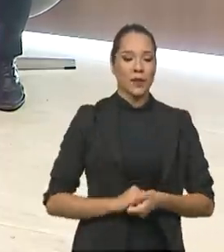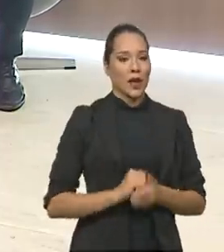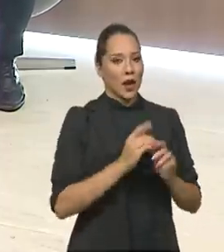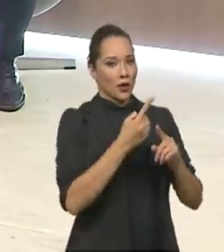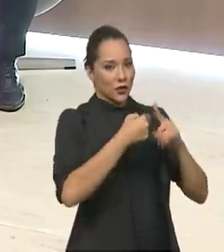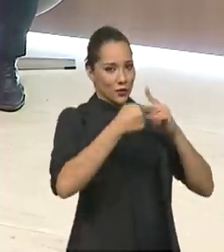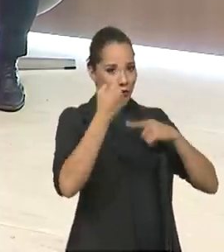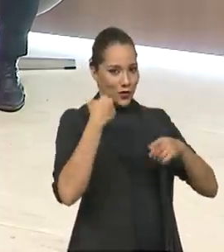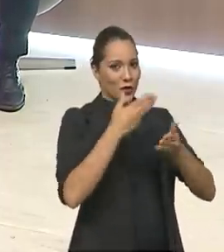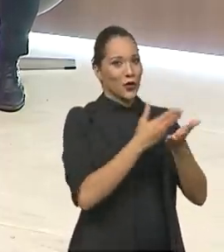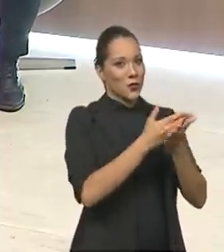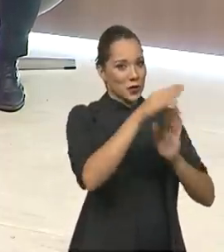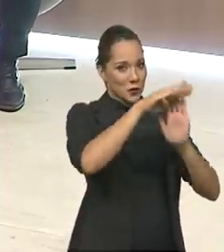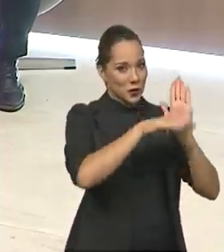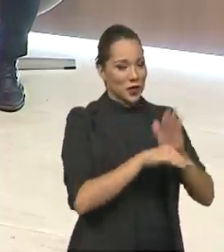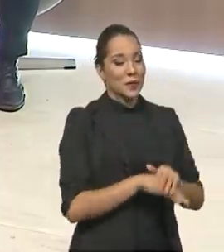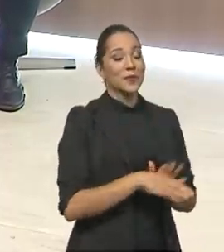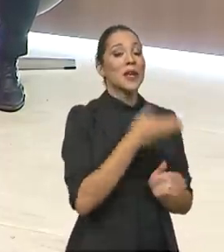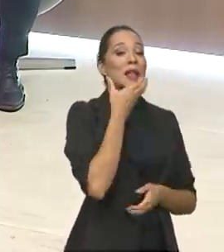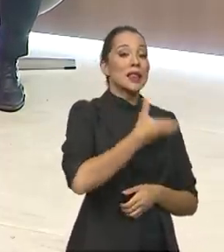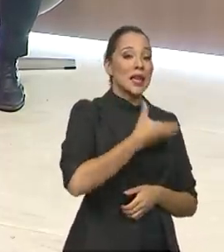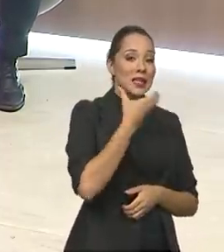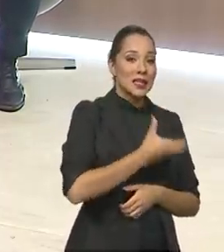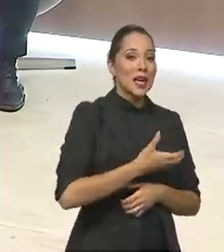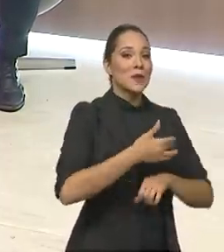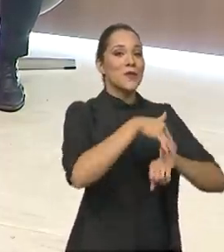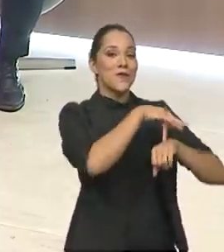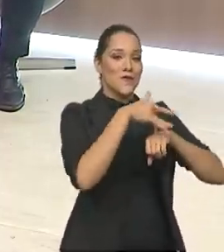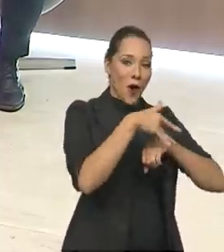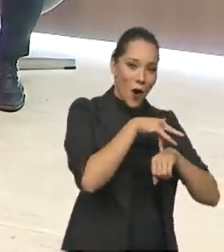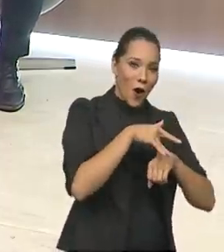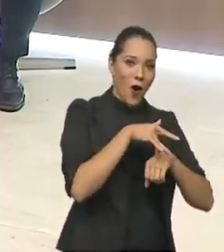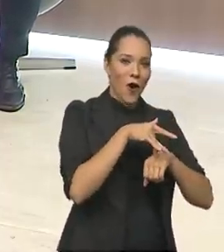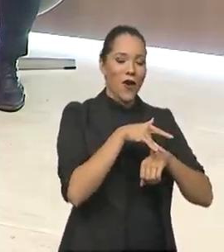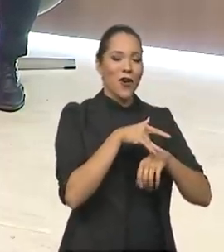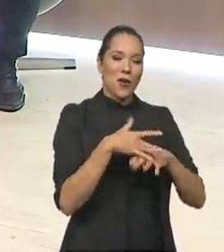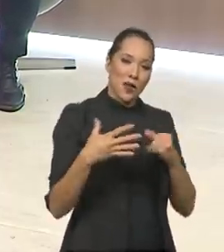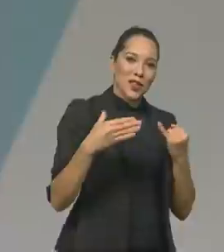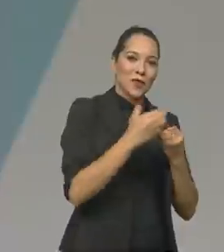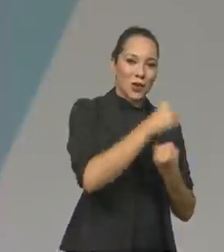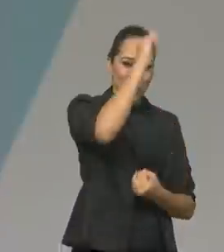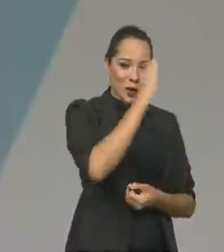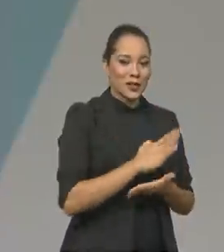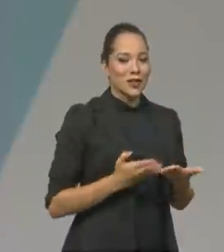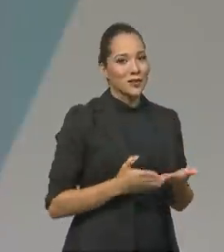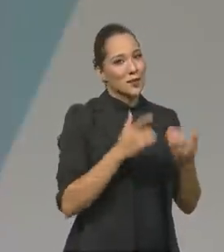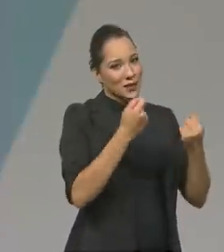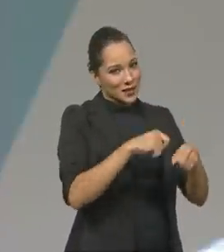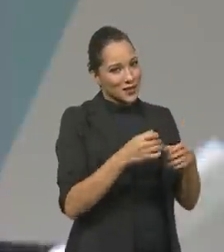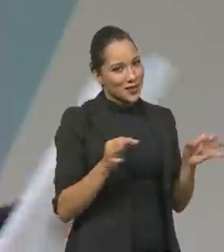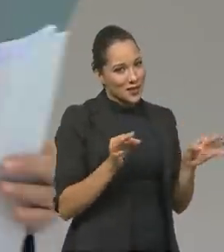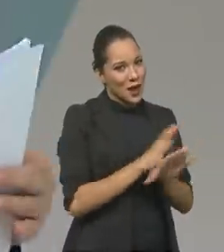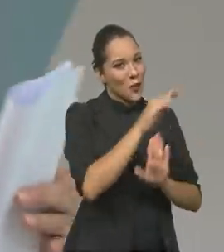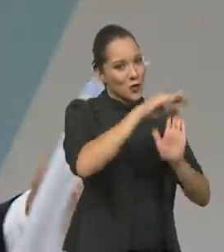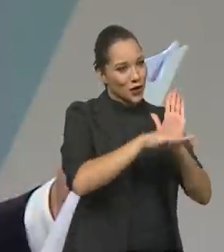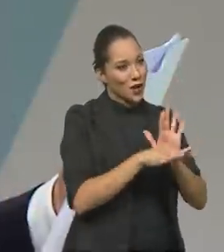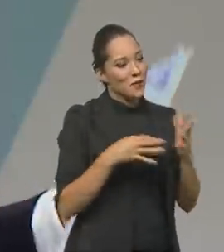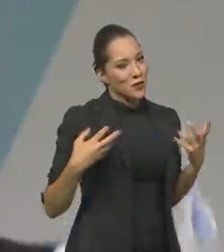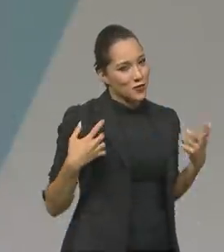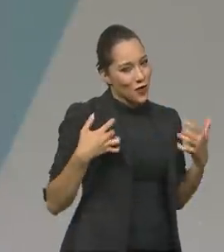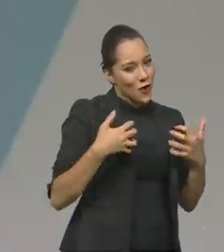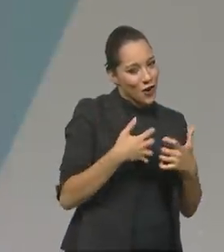começo do programa, dezembro, forró, patrimônio imaterial do Brasil, só precisa encerrar o nosso programa